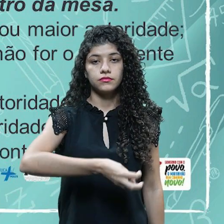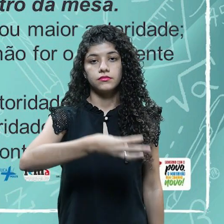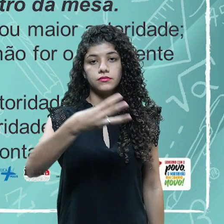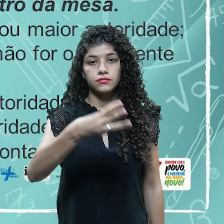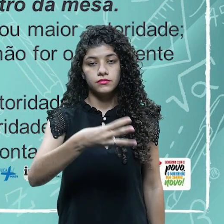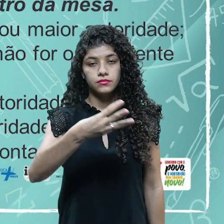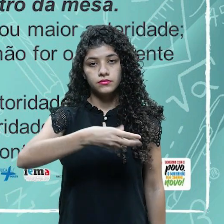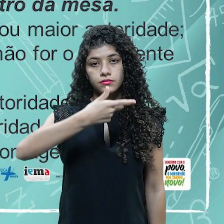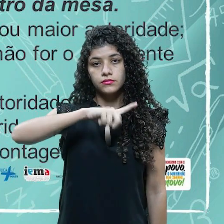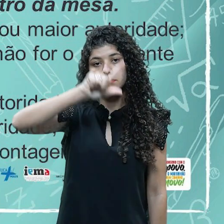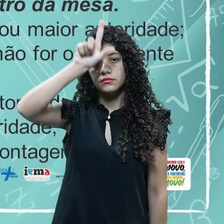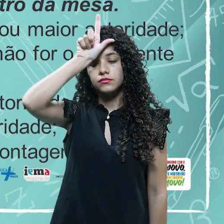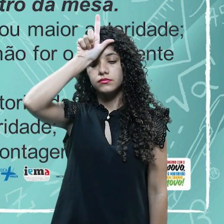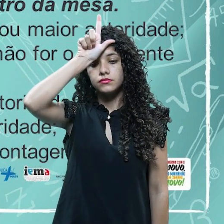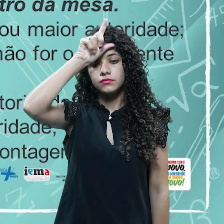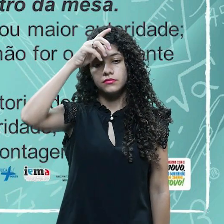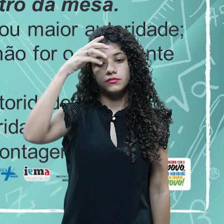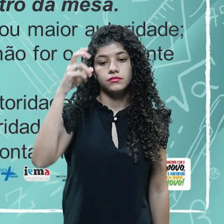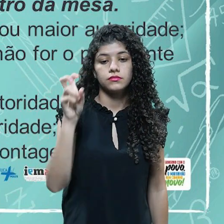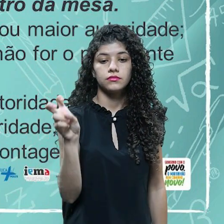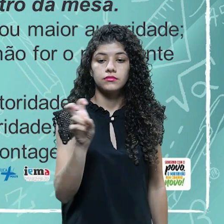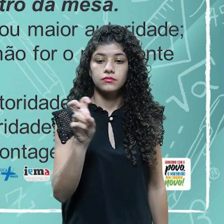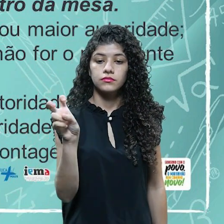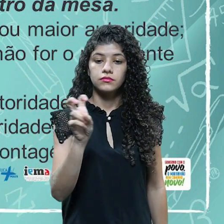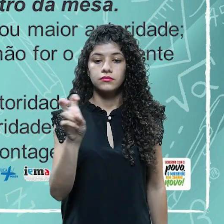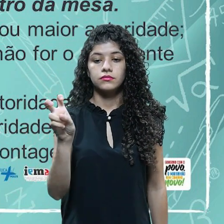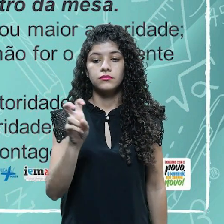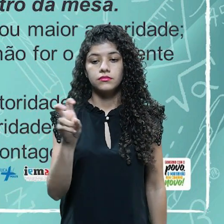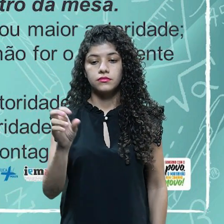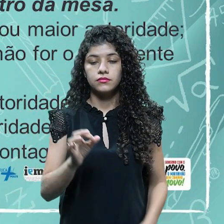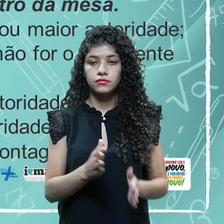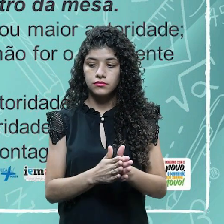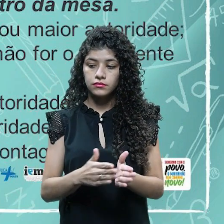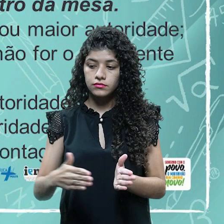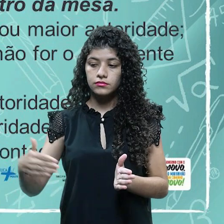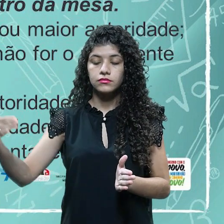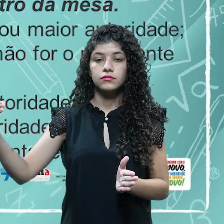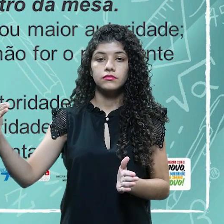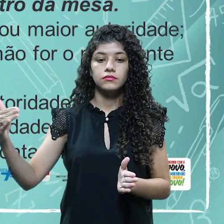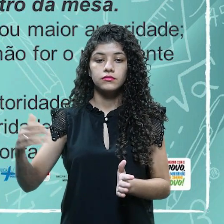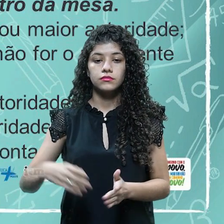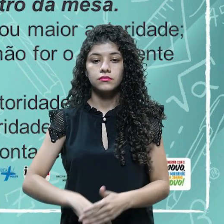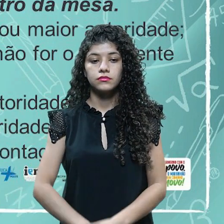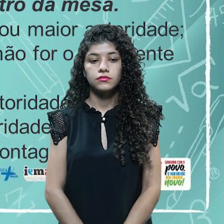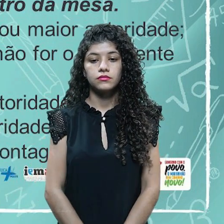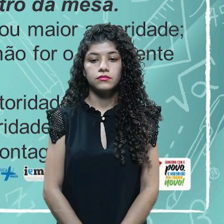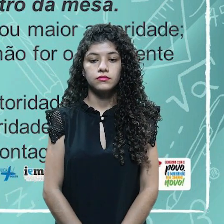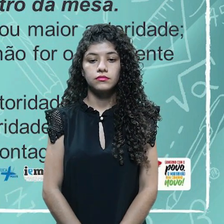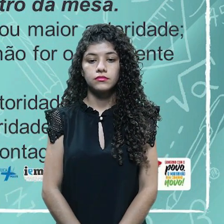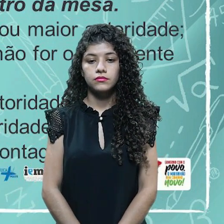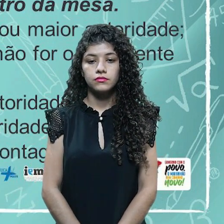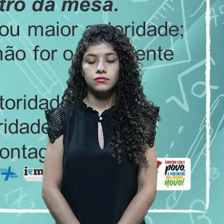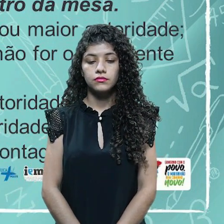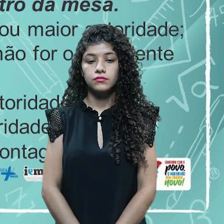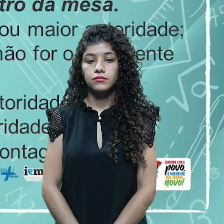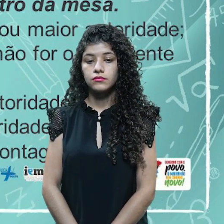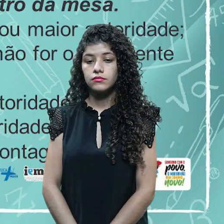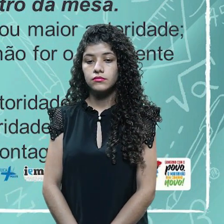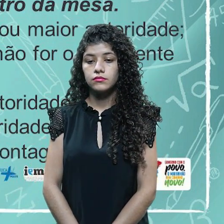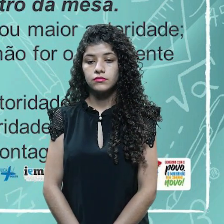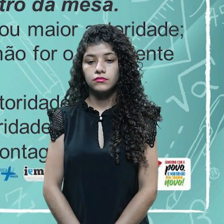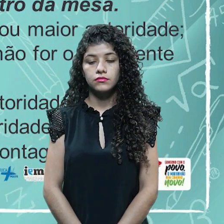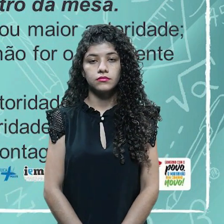autoridade. E o 5ª, é a continuação da montagem da mesa. Se for um professor convidado,